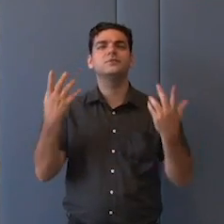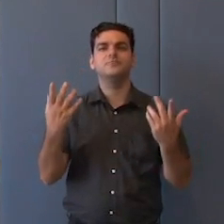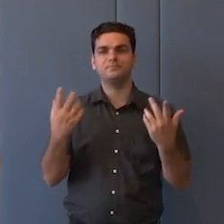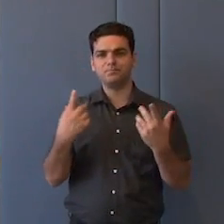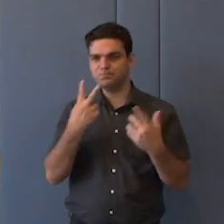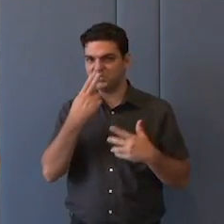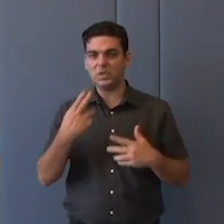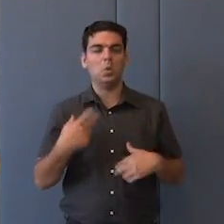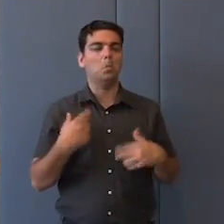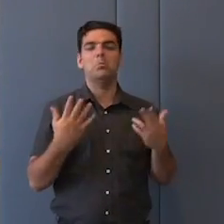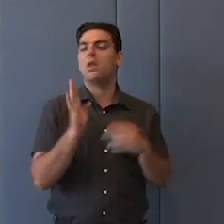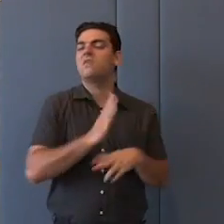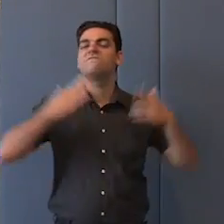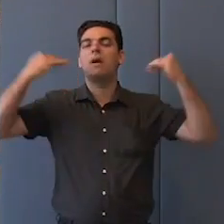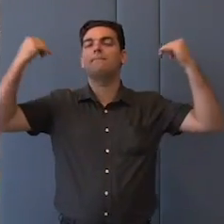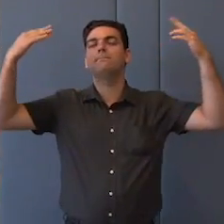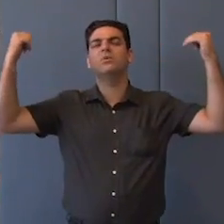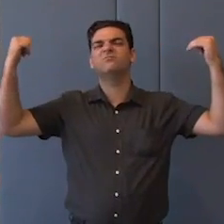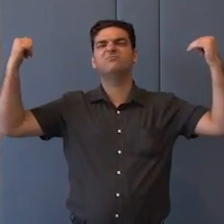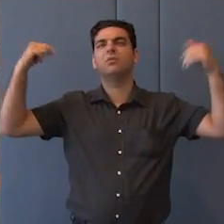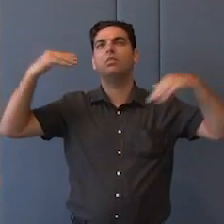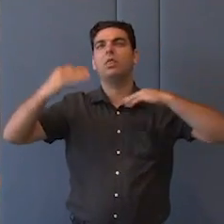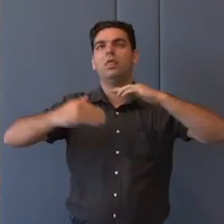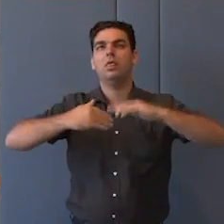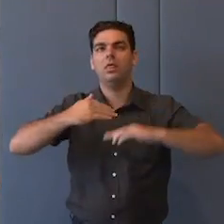internacional, não está, não está mesmo.